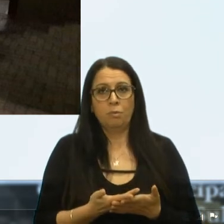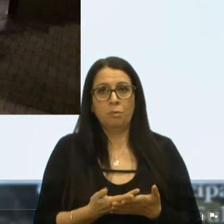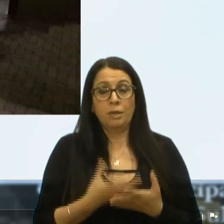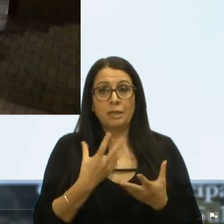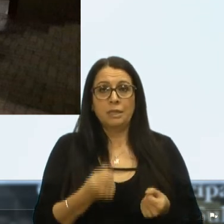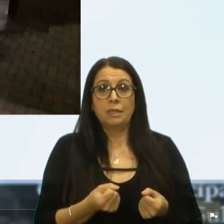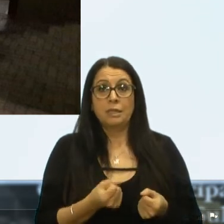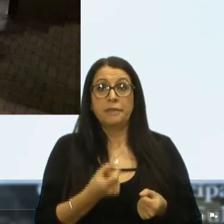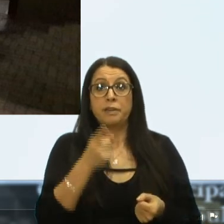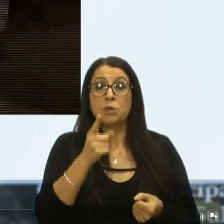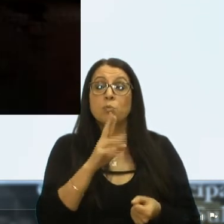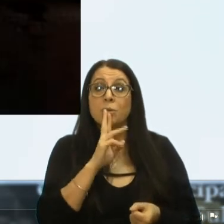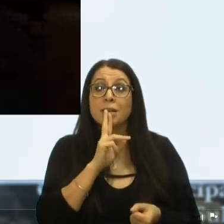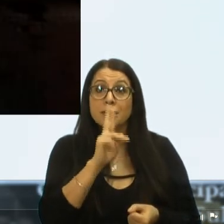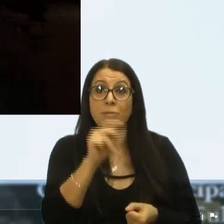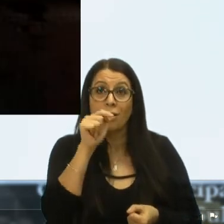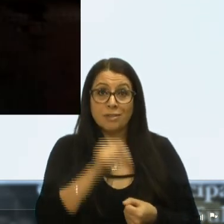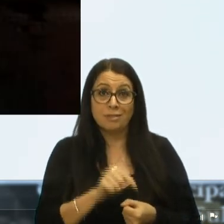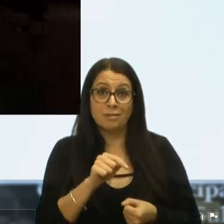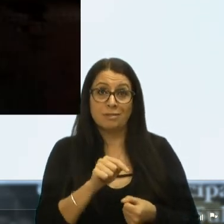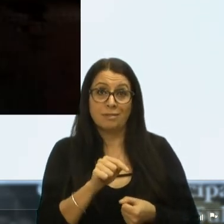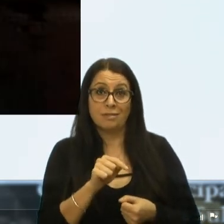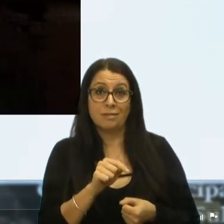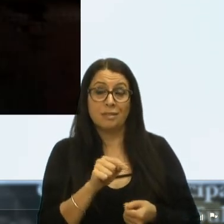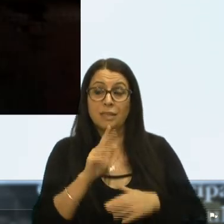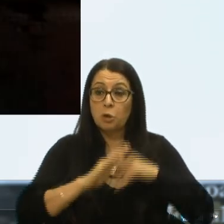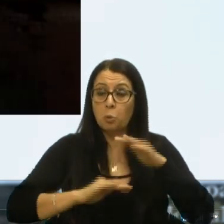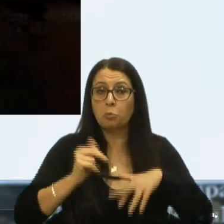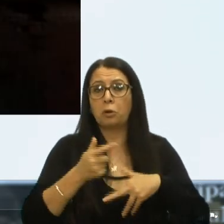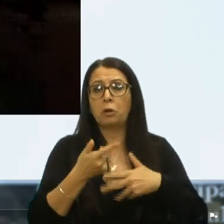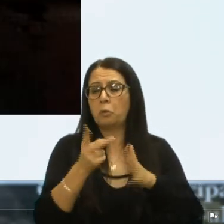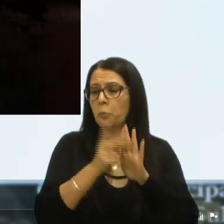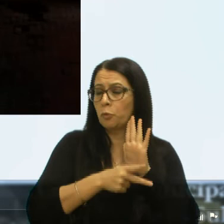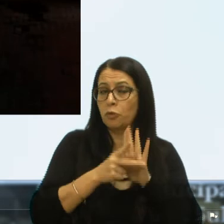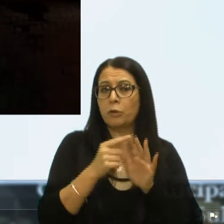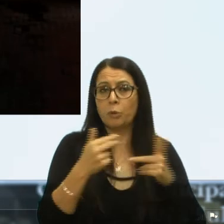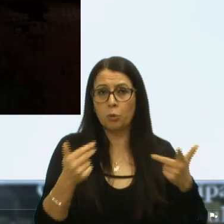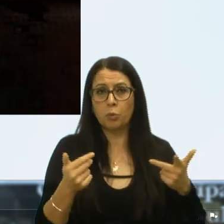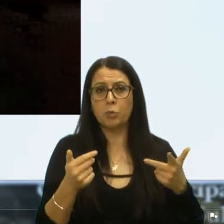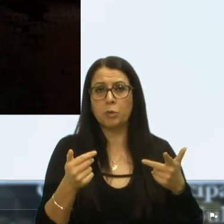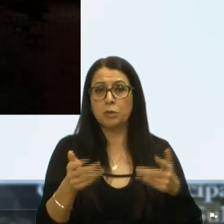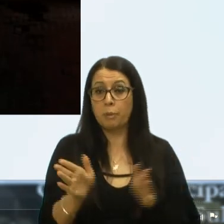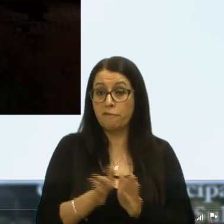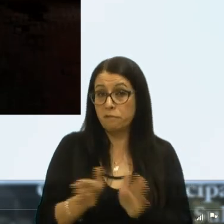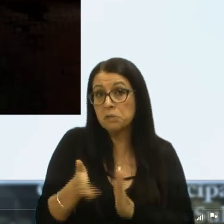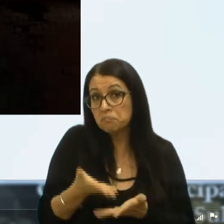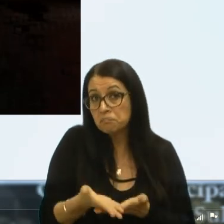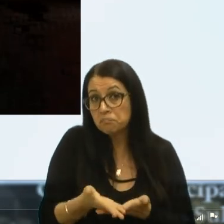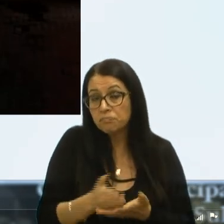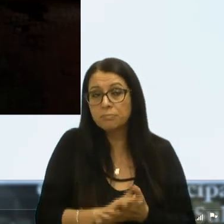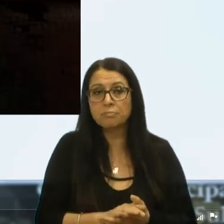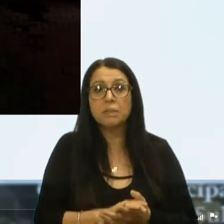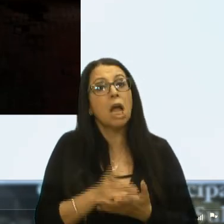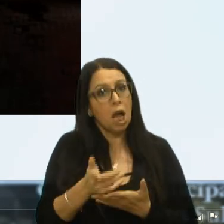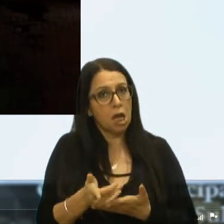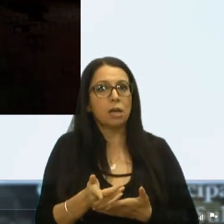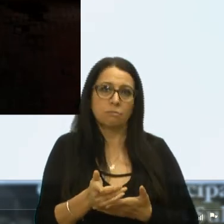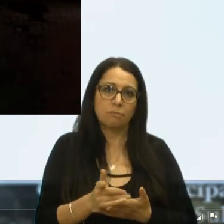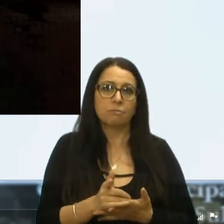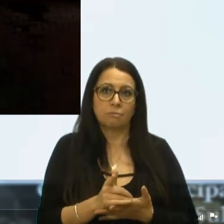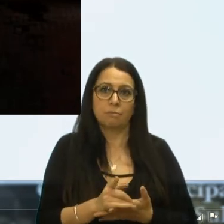uma resposta aqui, que está sendo construído algum projeto, alguma coisa, uma viabilidade, aí a gente